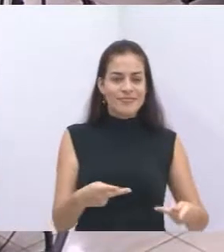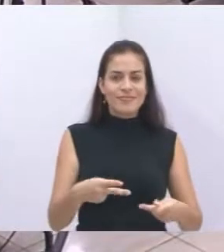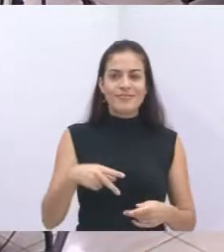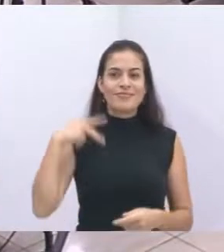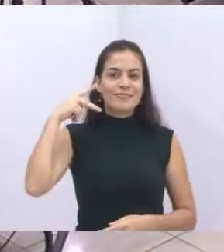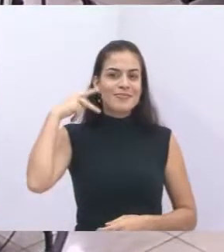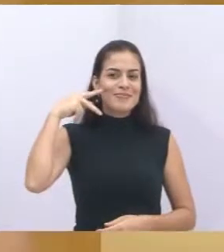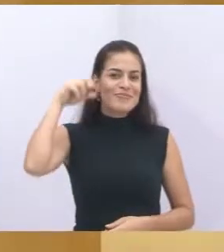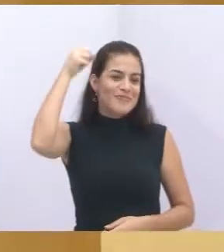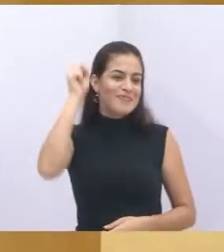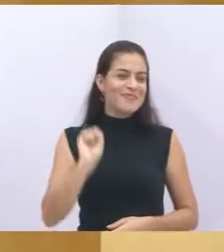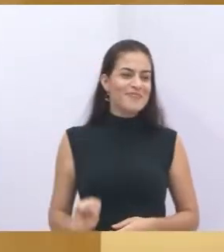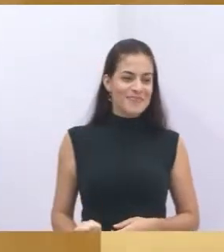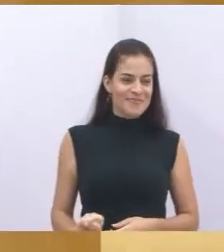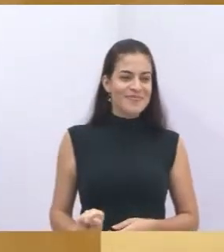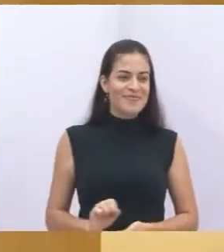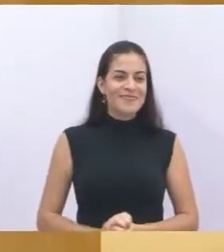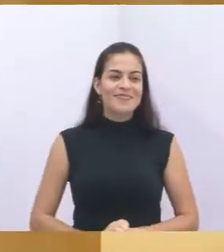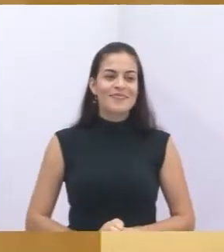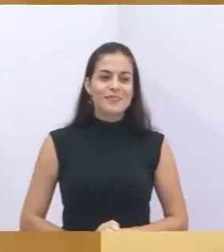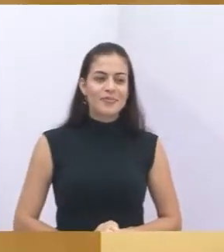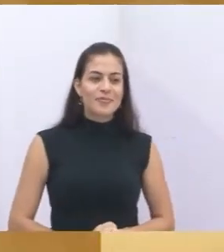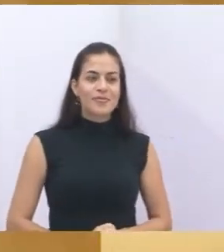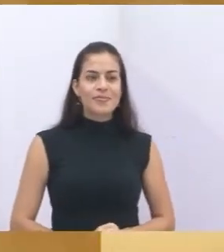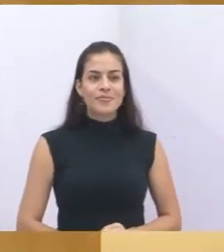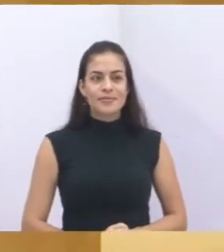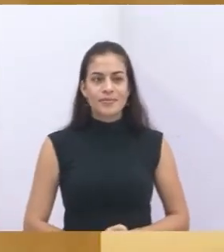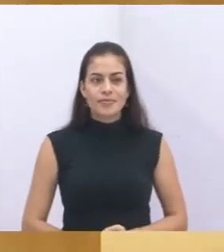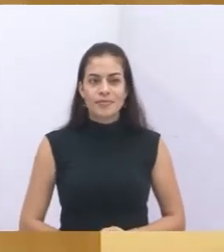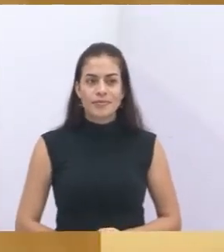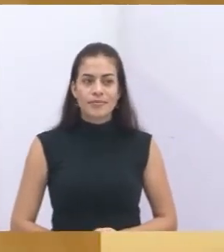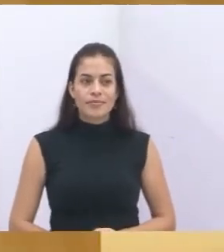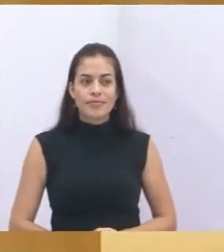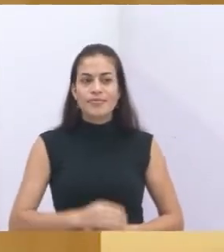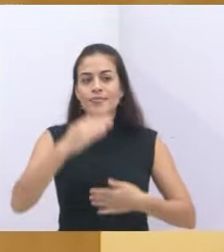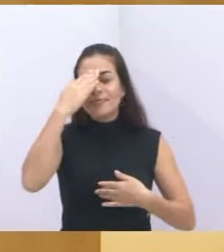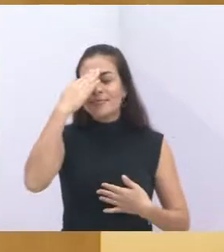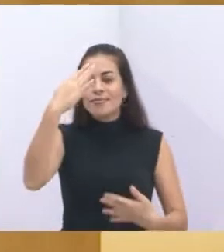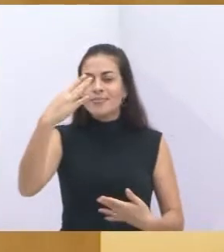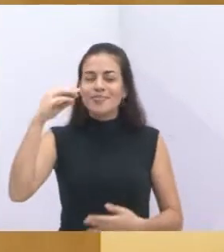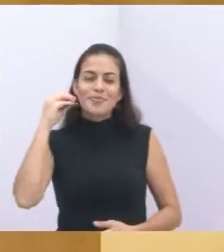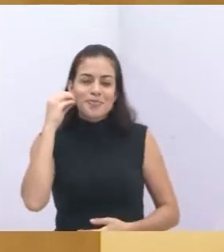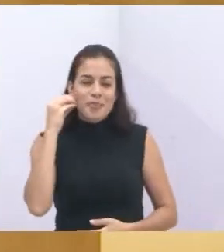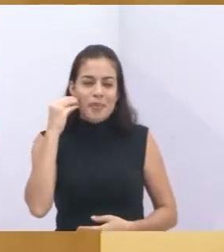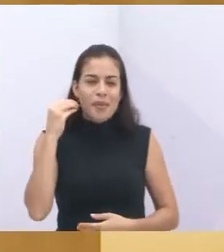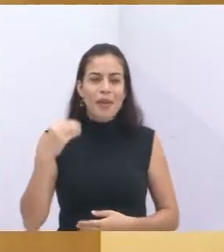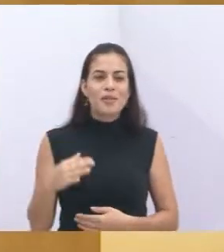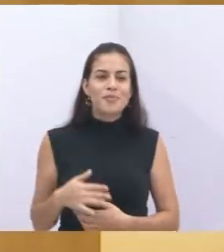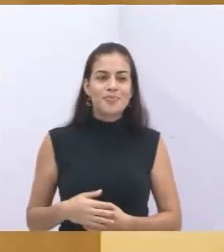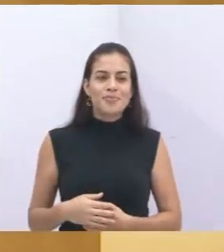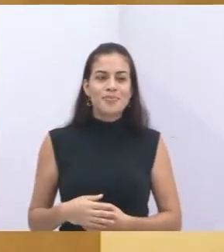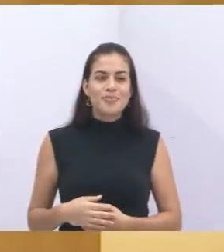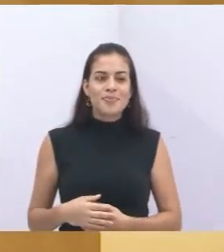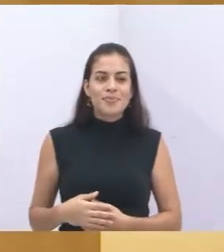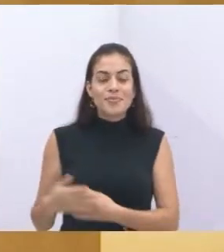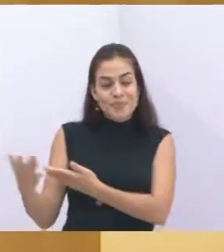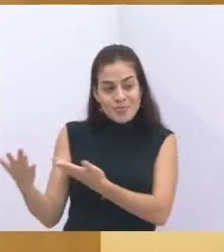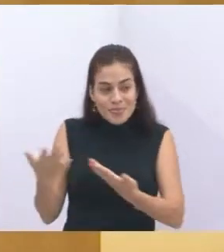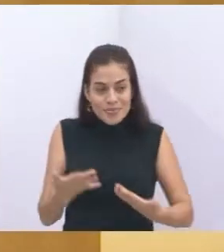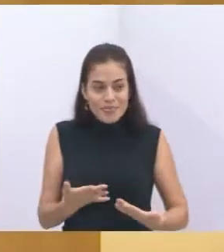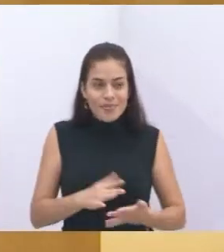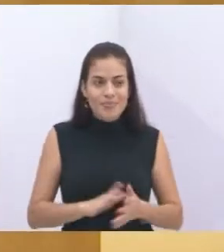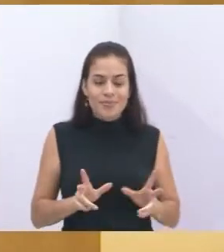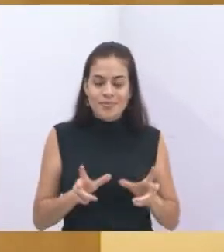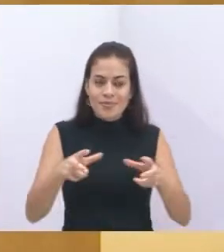Eu agradeço o convite da vereadora Sônia, agradeço a oportunidade oferecida pela Casa Legislativa.